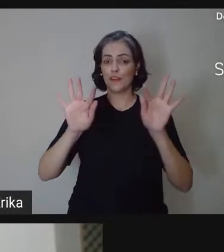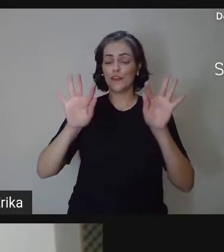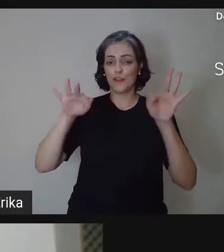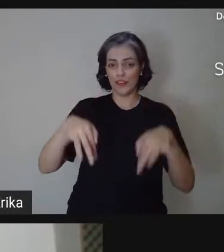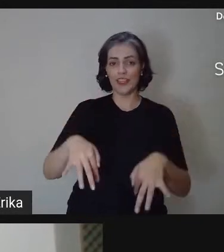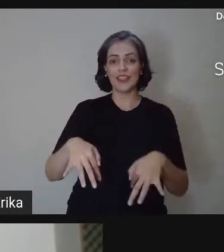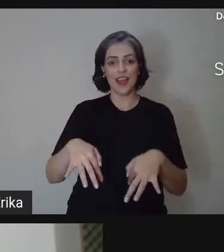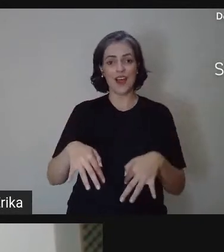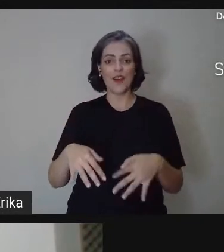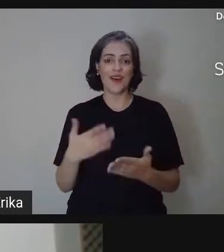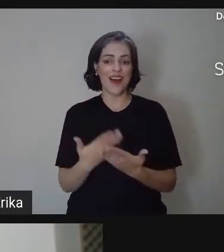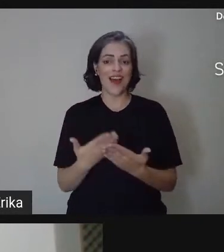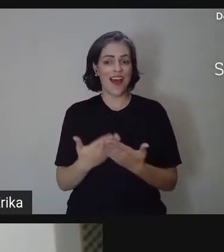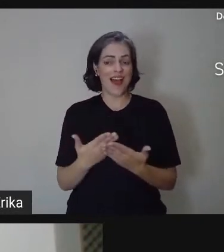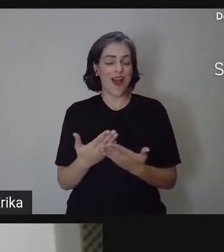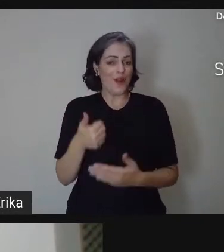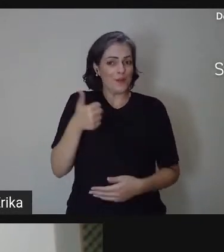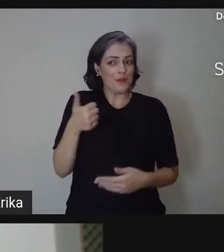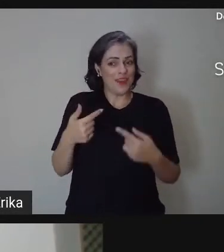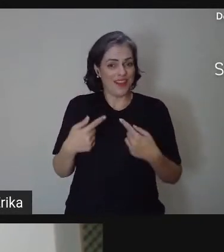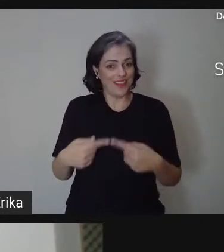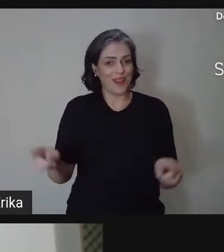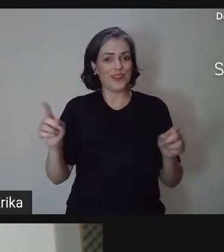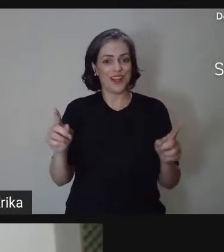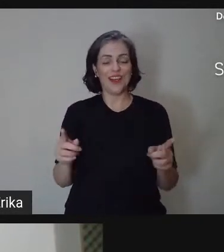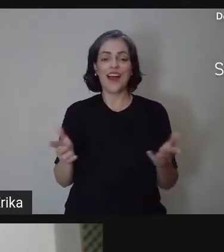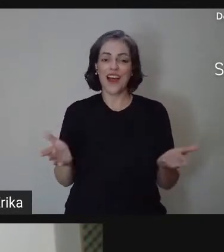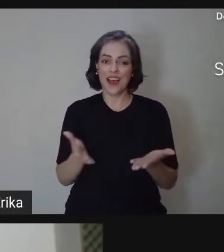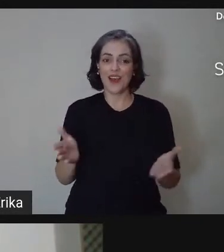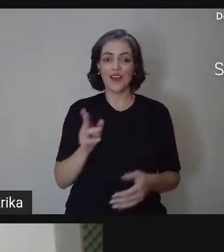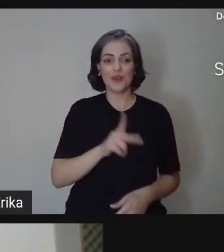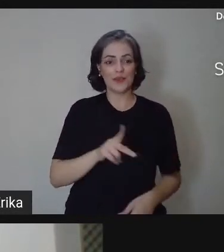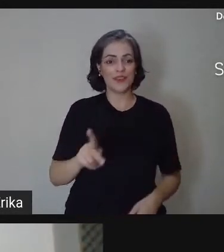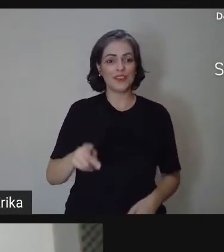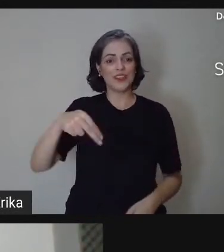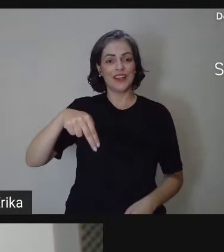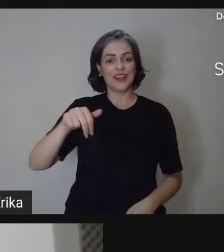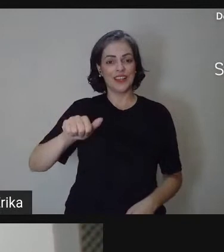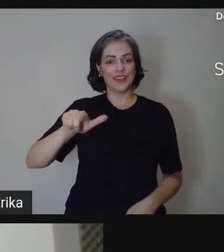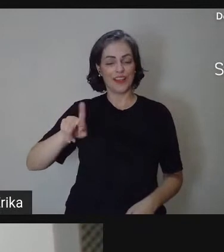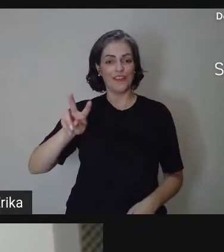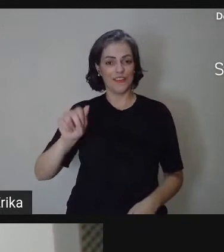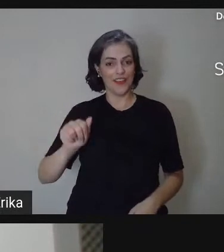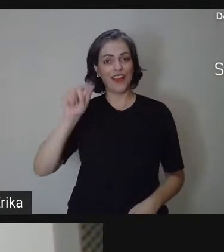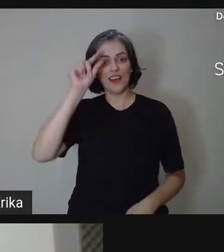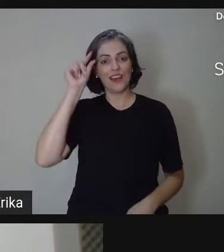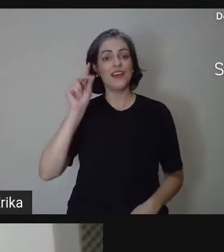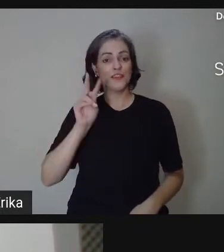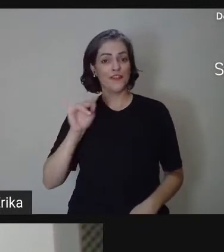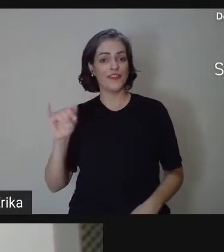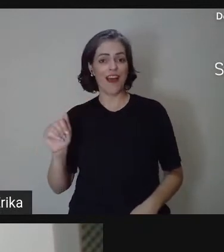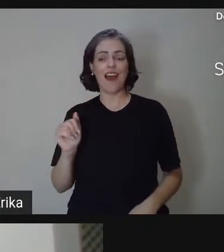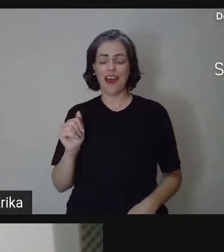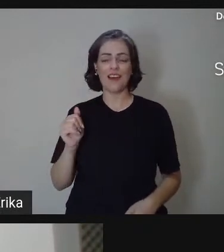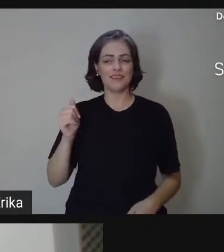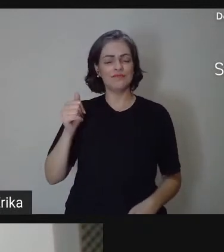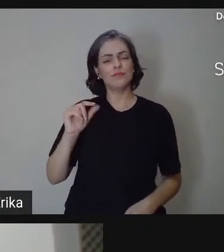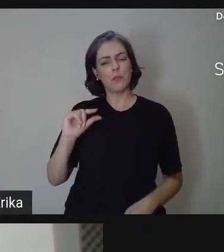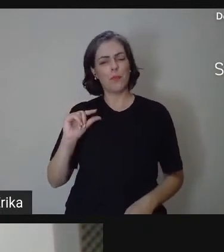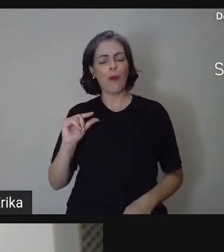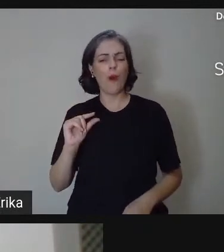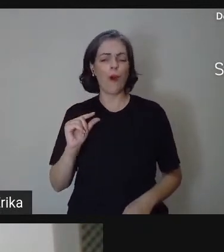aula inaugural, eu convido, eu vou passar a palavra para a professora Nalva, que ainda vai fazer algumas colocações